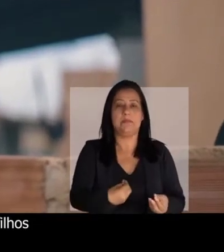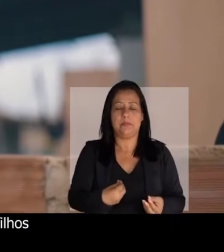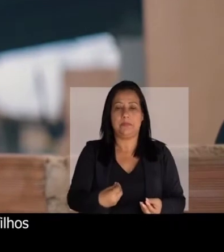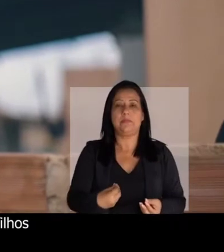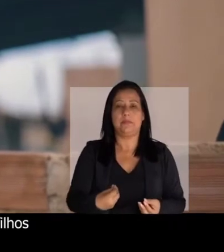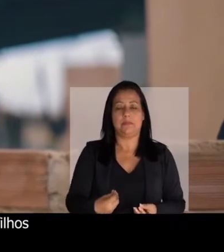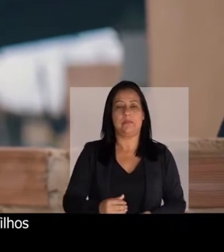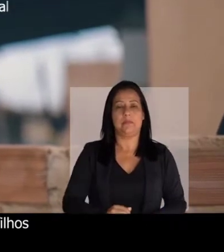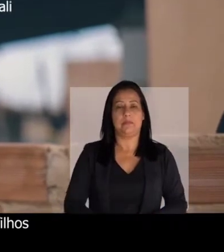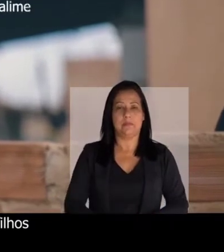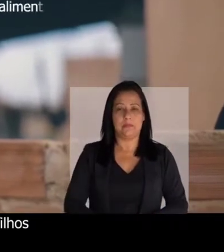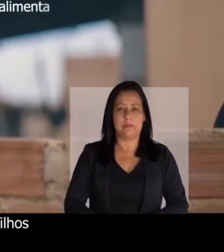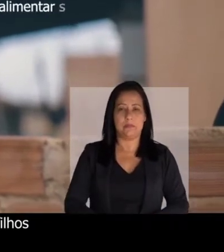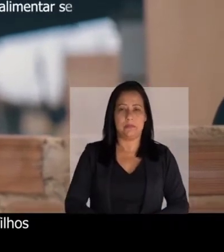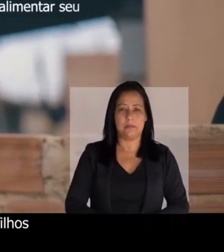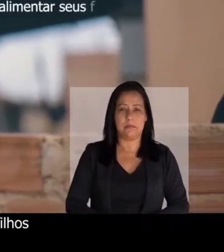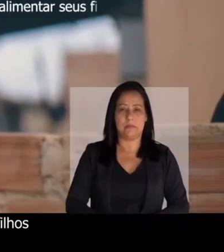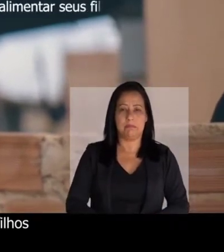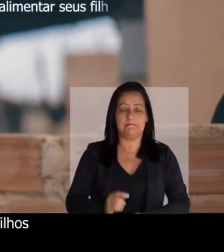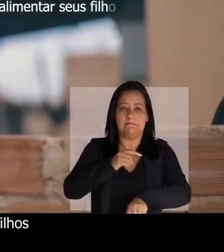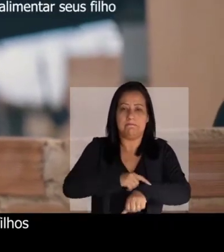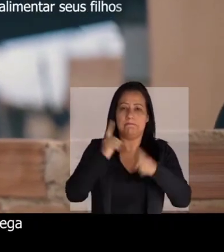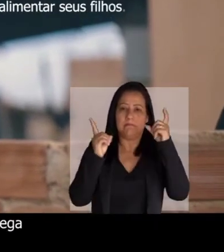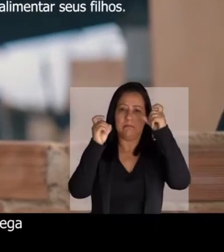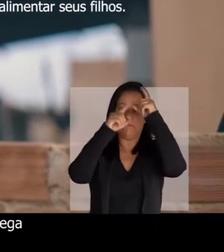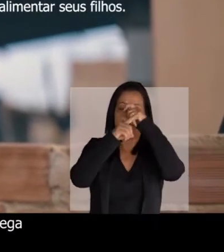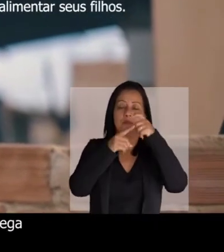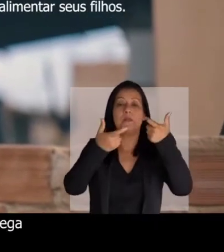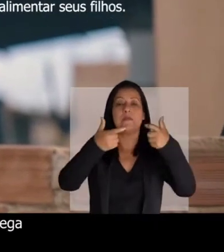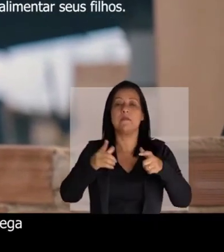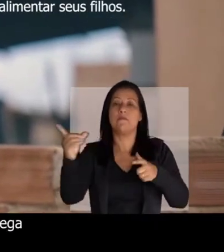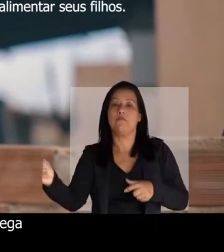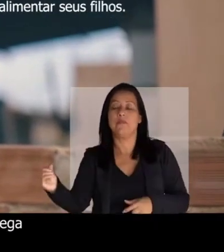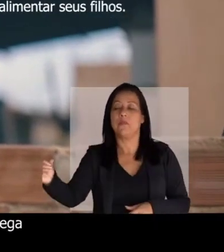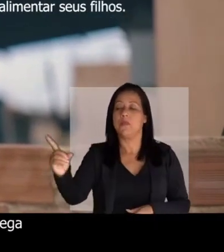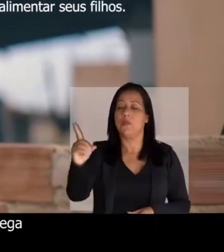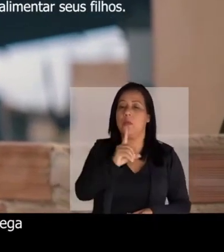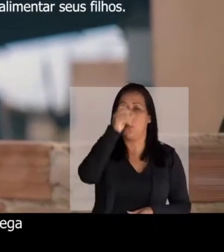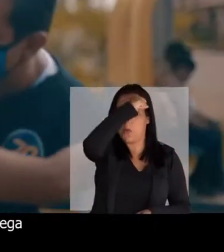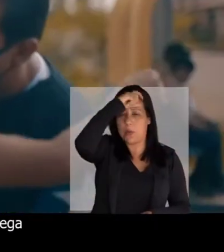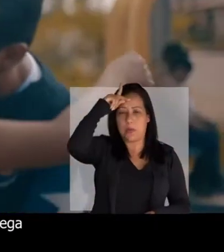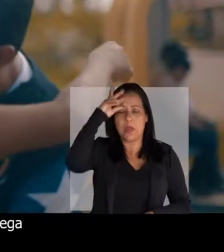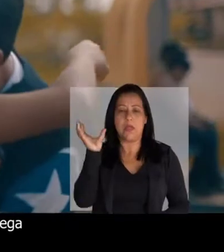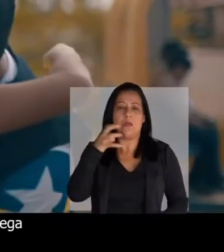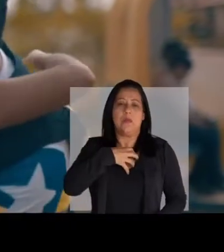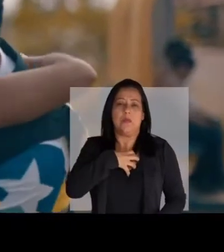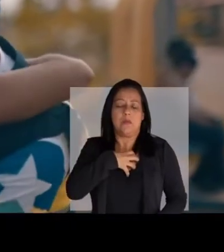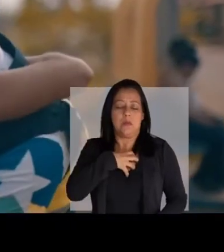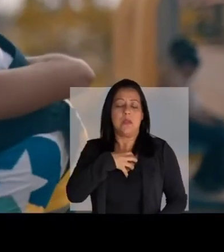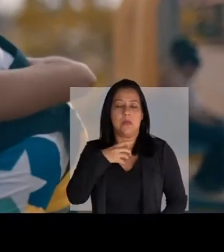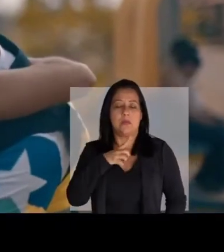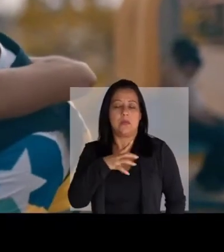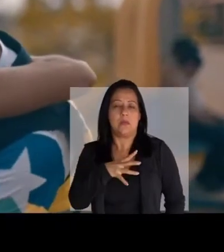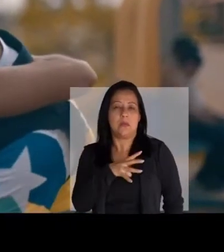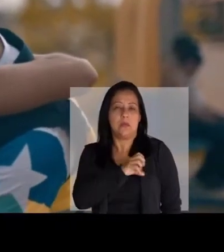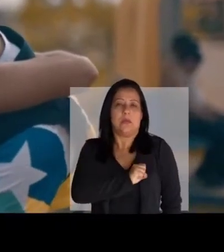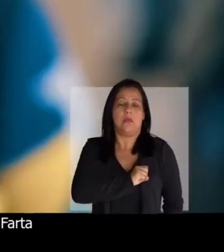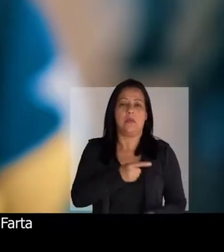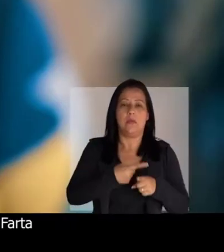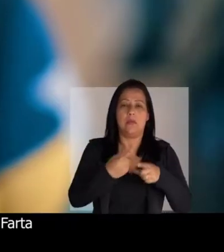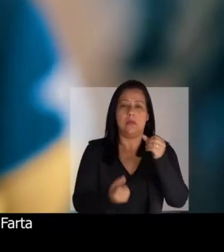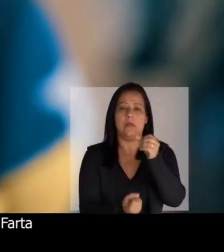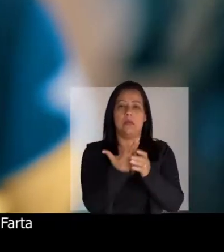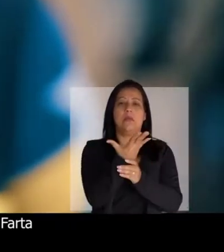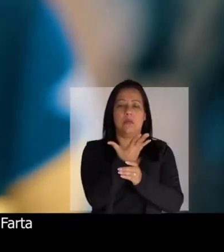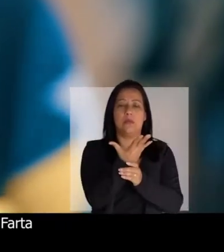dia na mesa para os meus filhos. Fala, candidato. Então, nesse momento de dificuldade, é onde o prefeito chega, que tem sensibilidade, que tem amor.